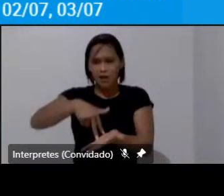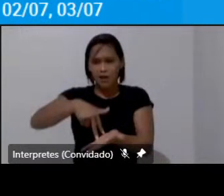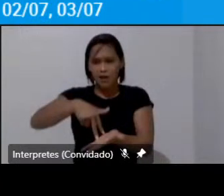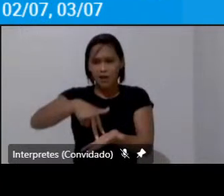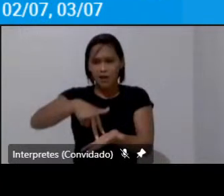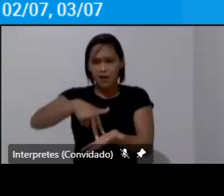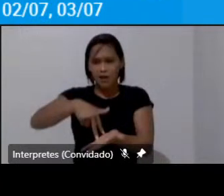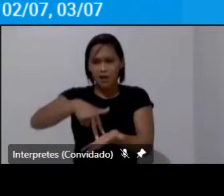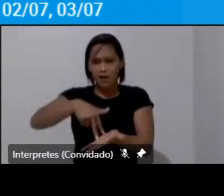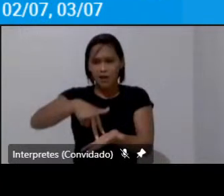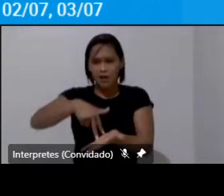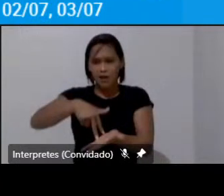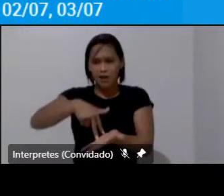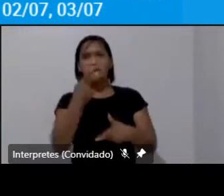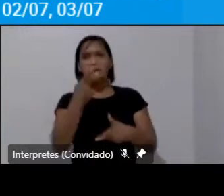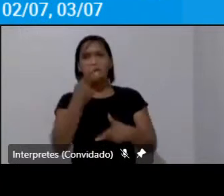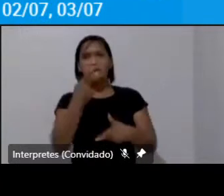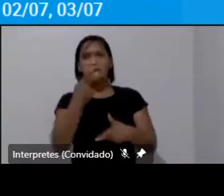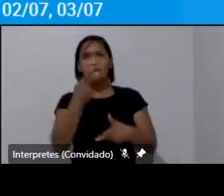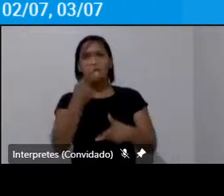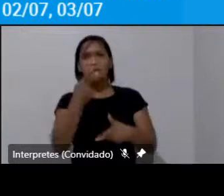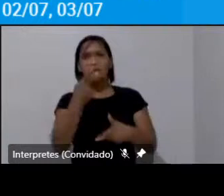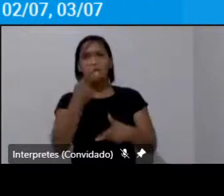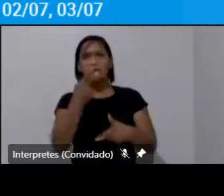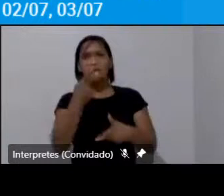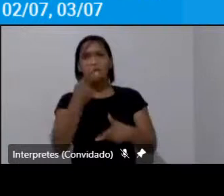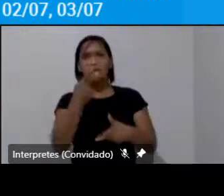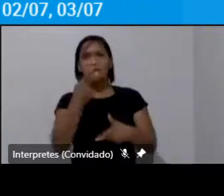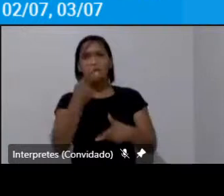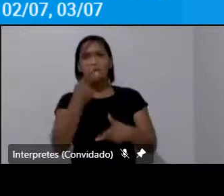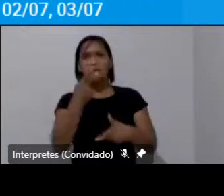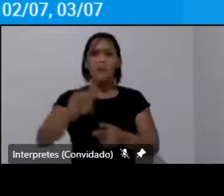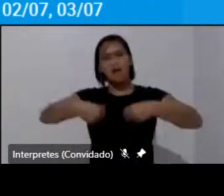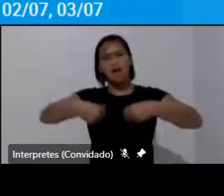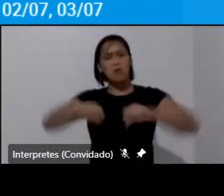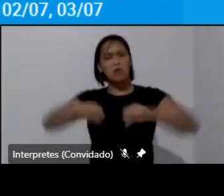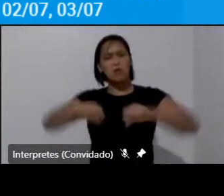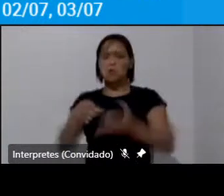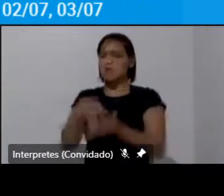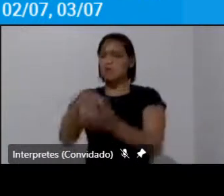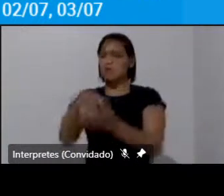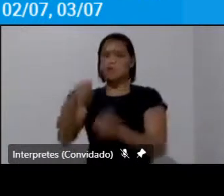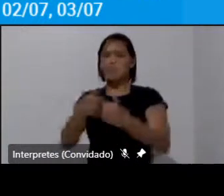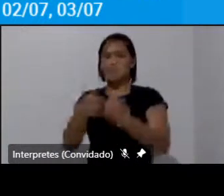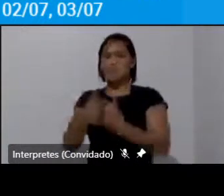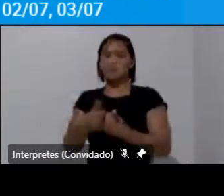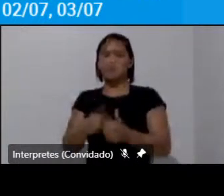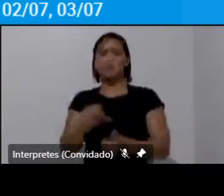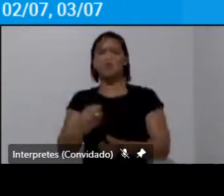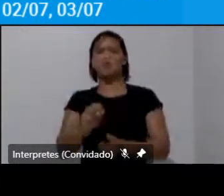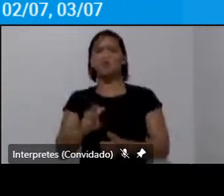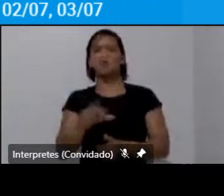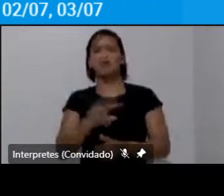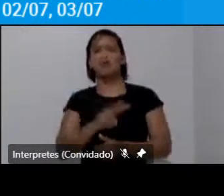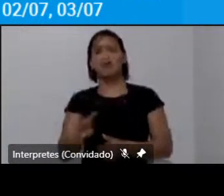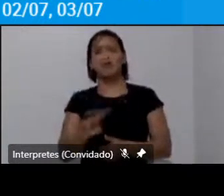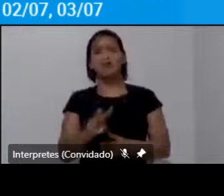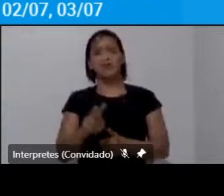andar mas que depois a gente sublima no carro na SUV e coisas que o vai